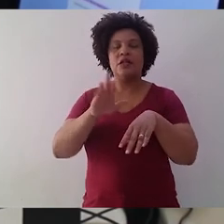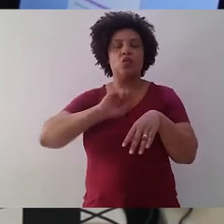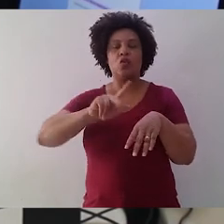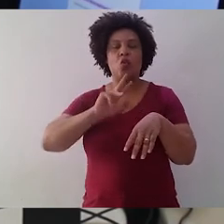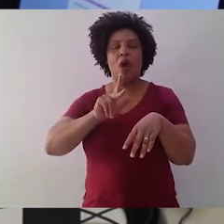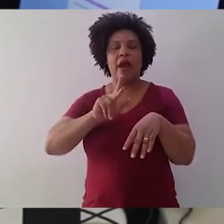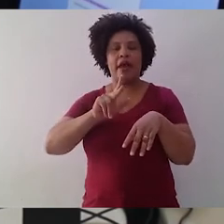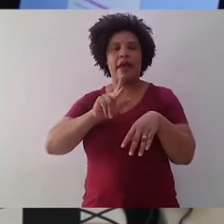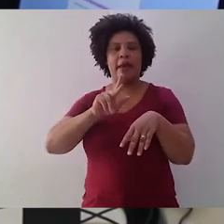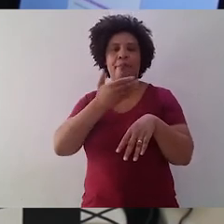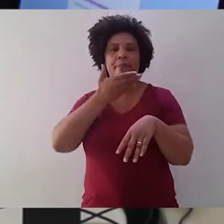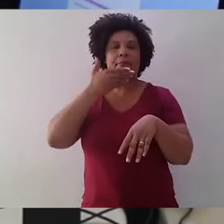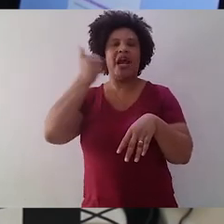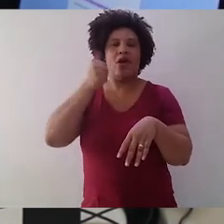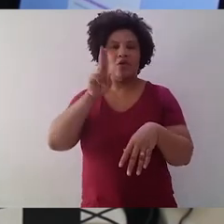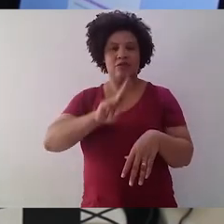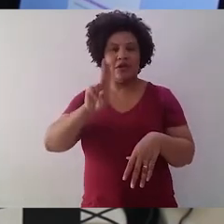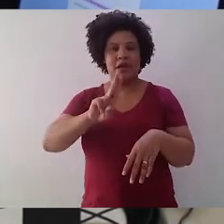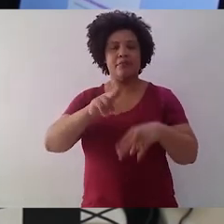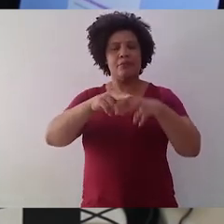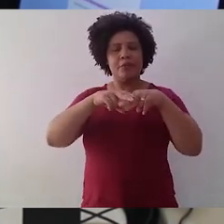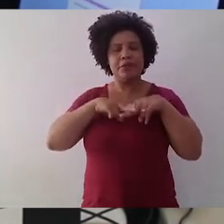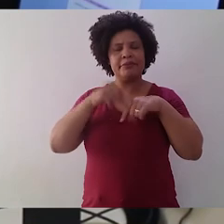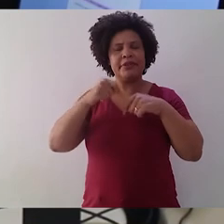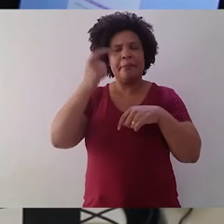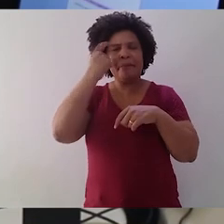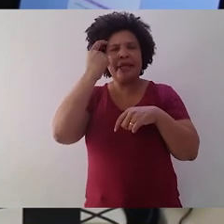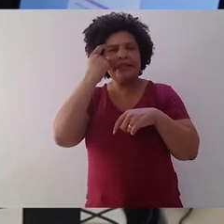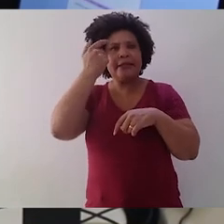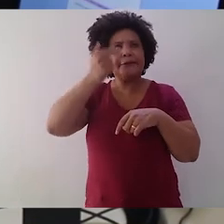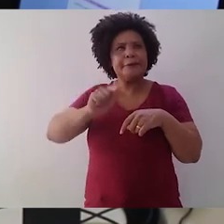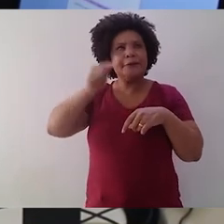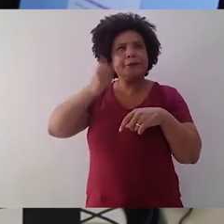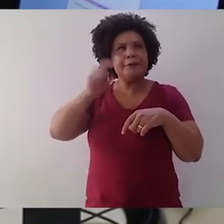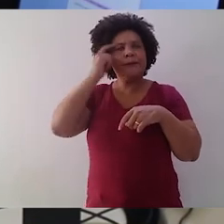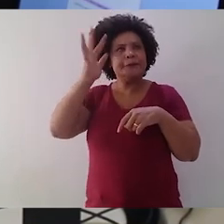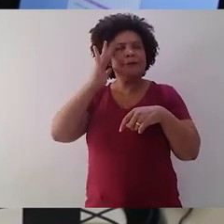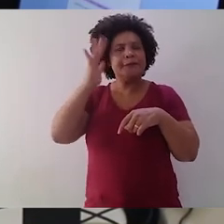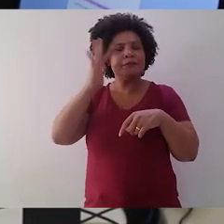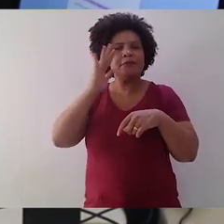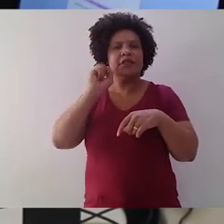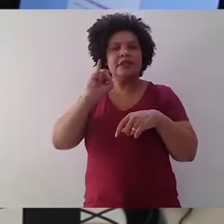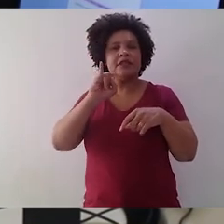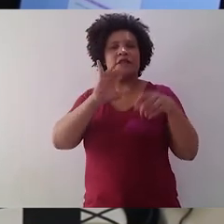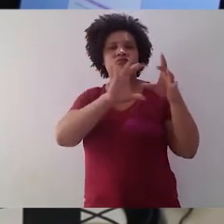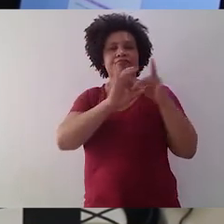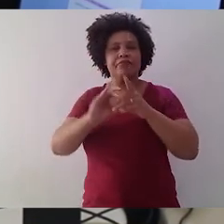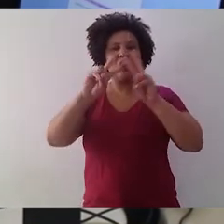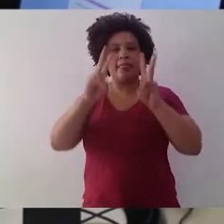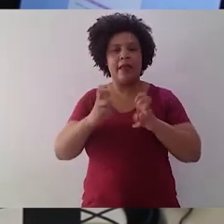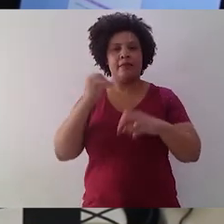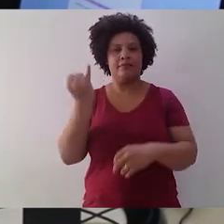significativa naquele ponto. Então, ele precisa de pensar e repensar se escolheu adequadamente um termo preciso. Ora,